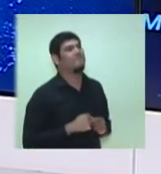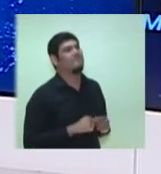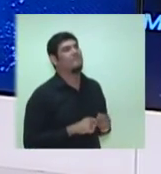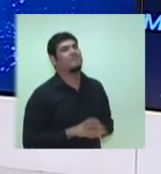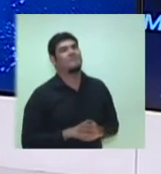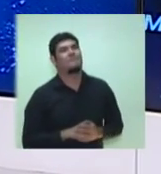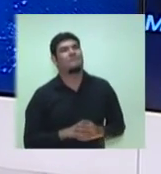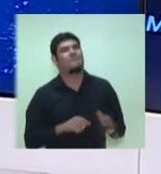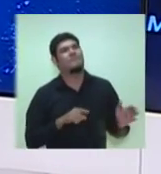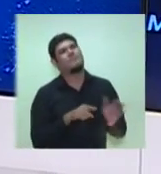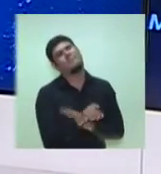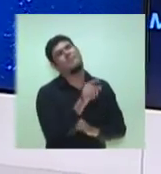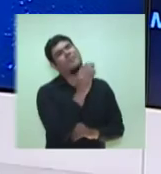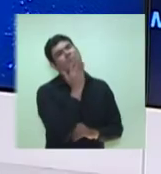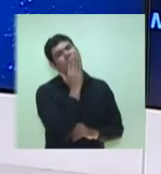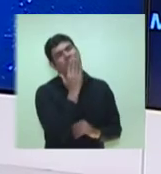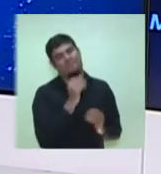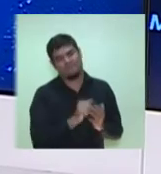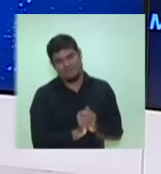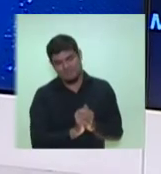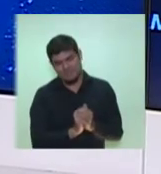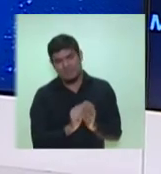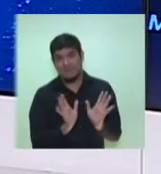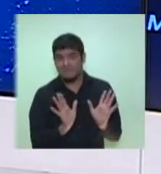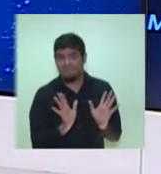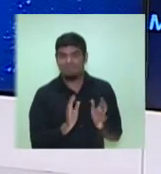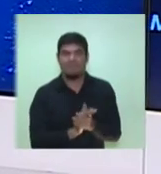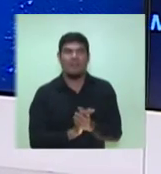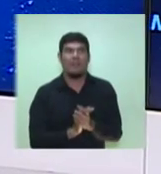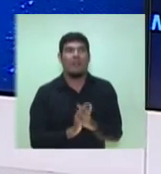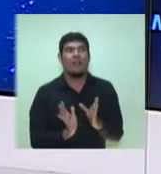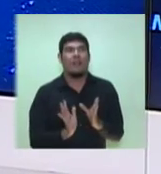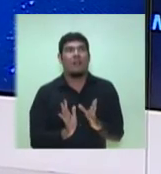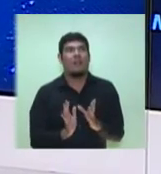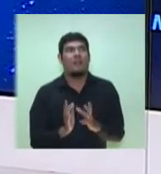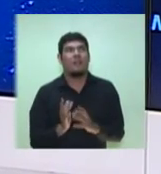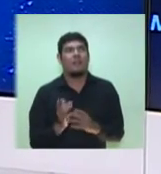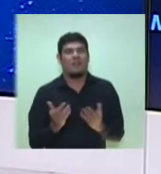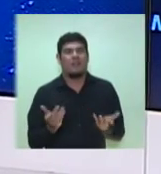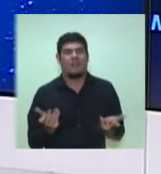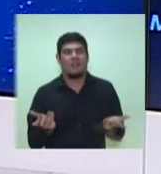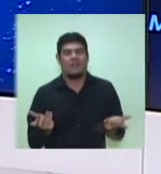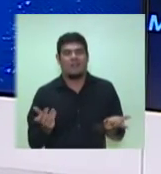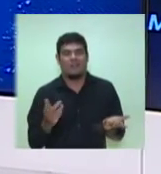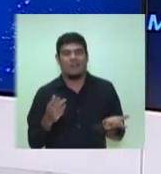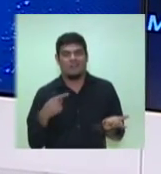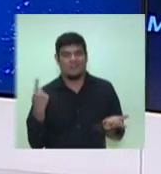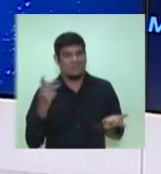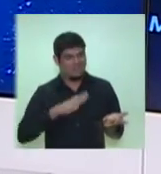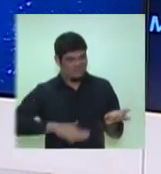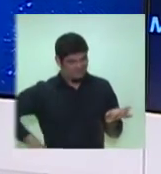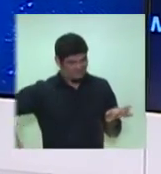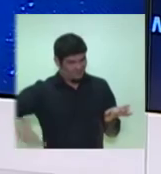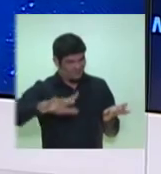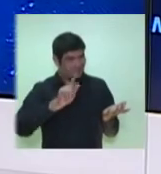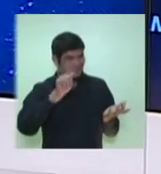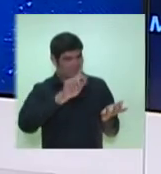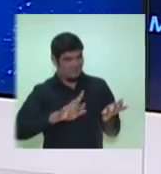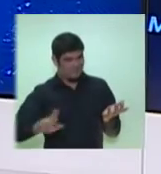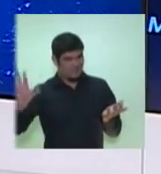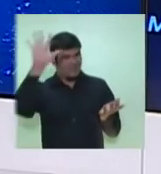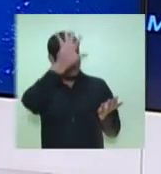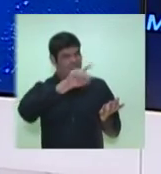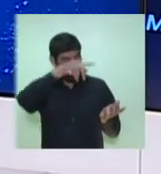Isso. Então, candidato Arthur. Seguinte, não tem como negar, a nossa região tem abundância de água,